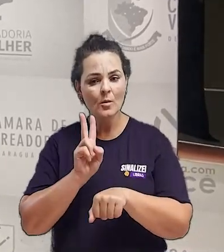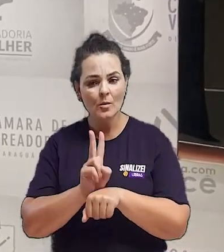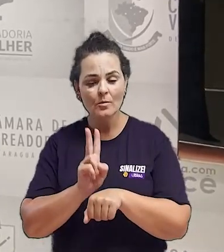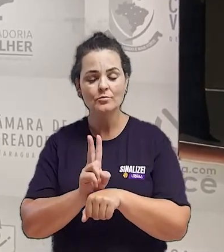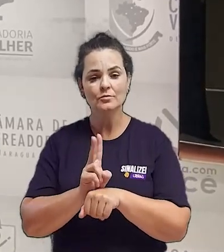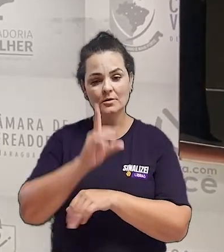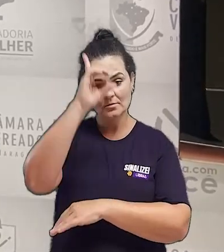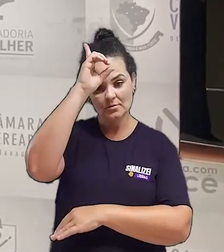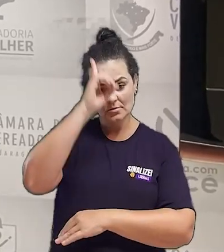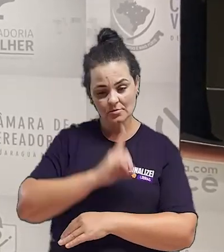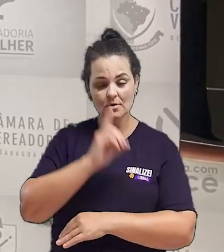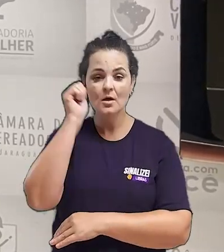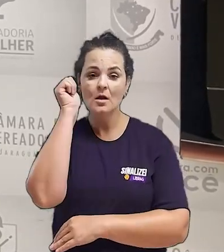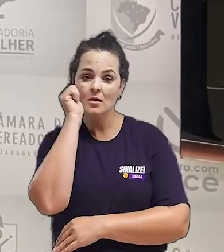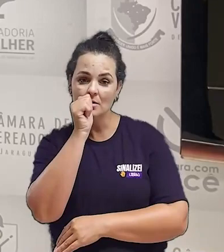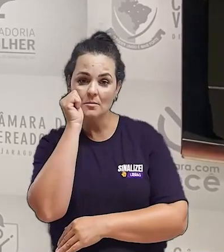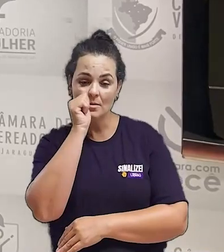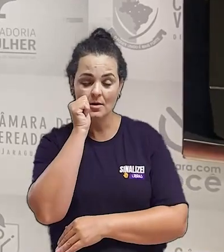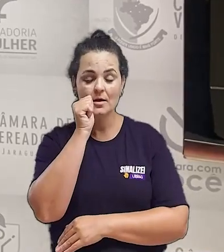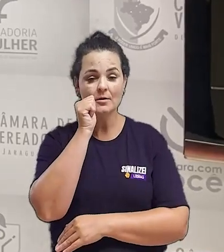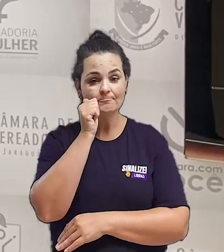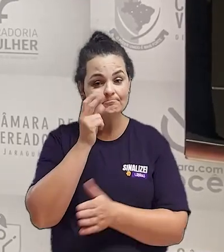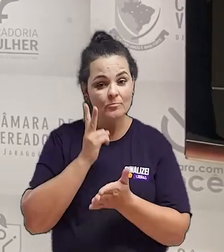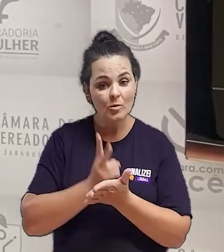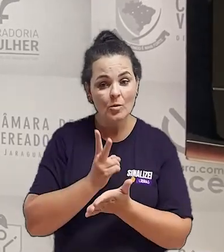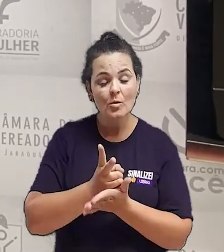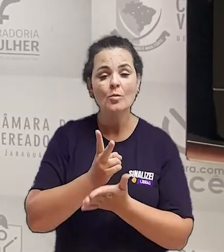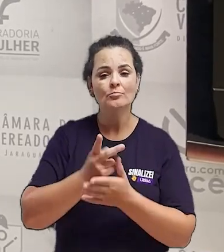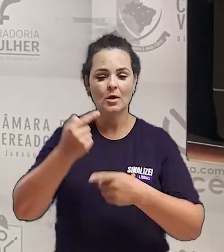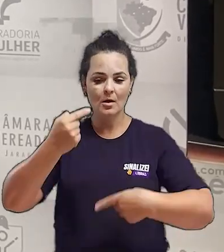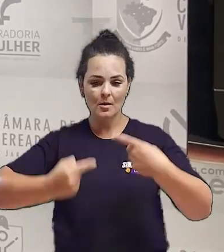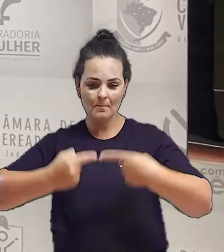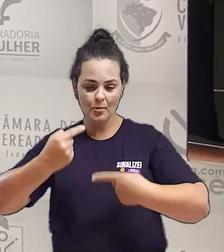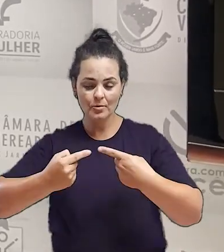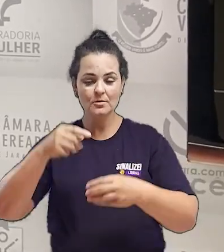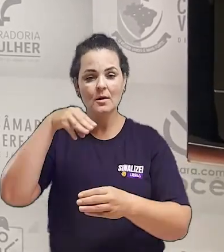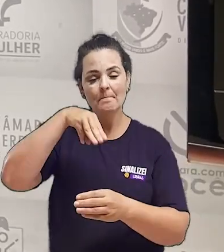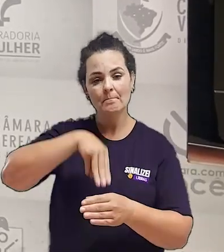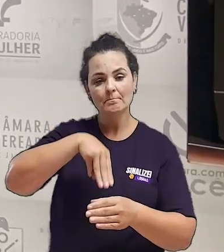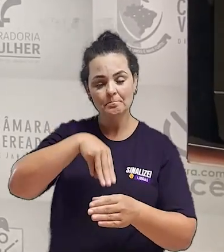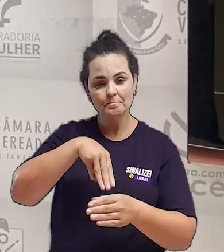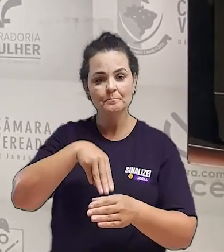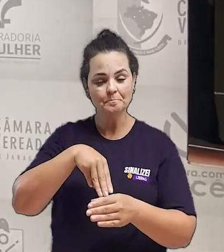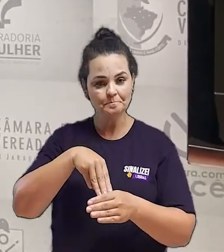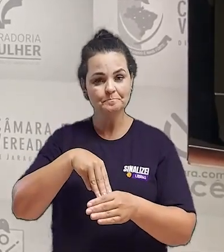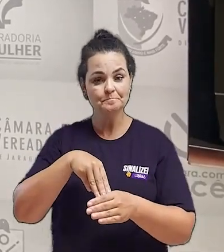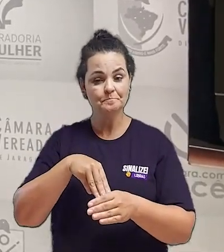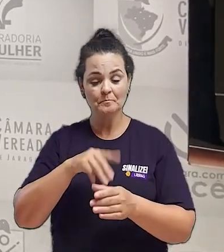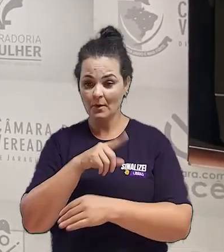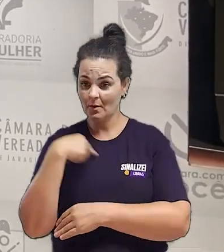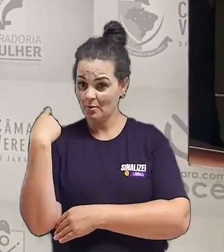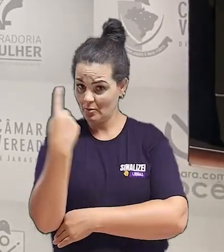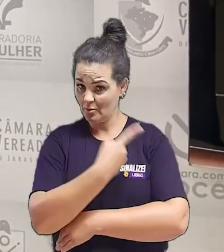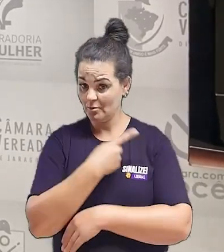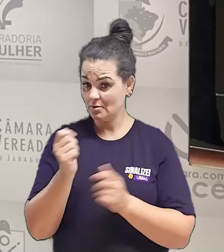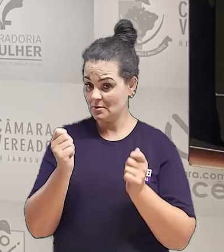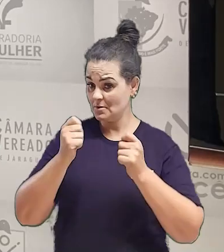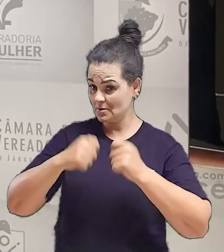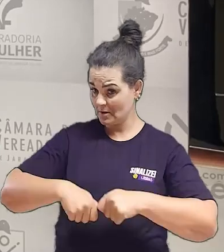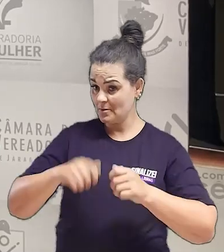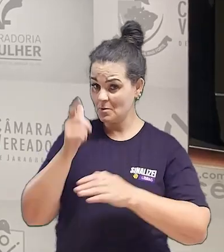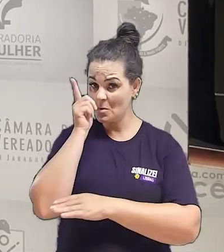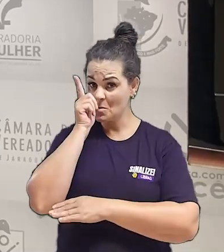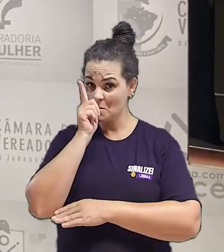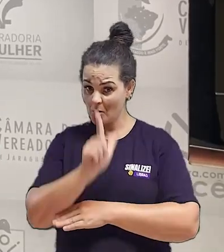direitos da mulher com a efetivação perante as políticas municipais, para que a gente possa